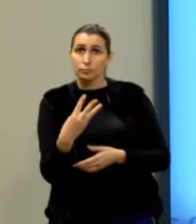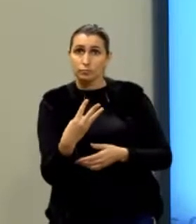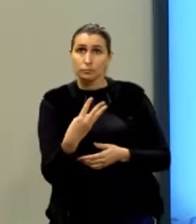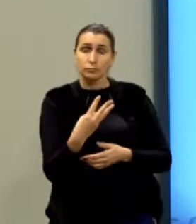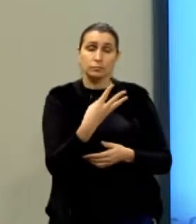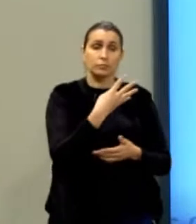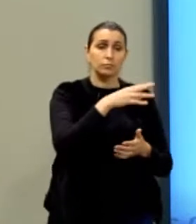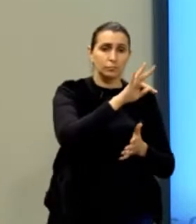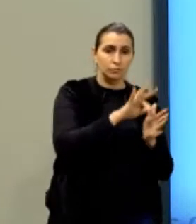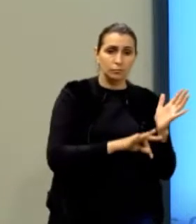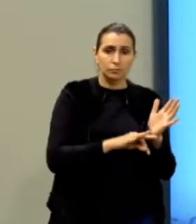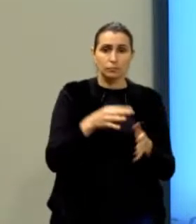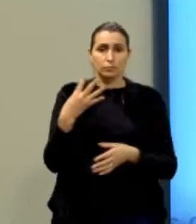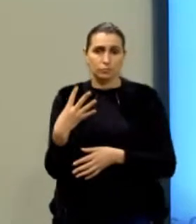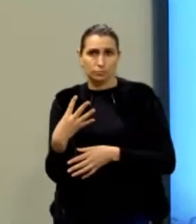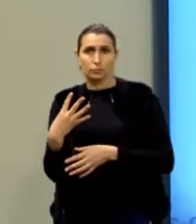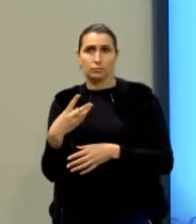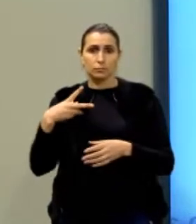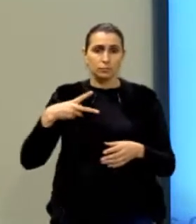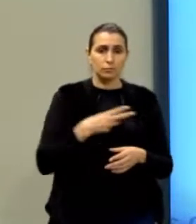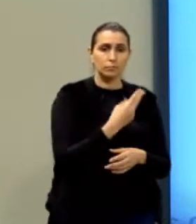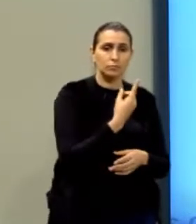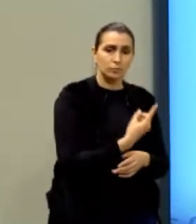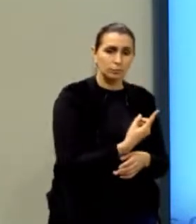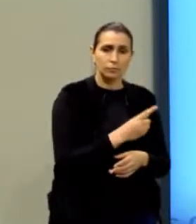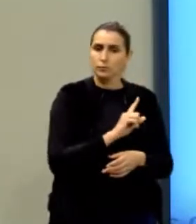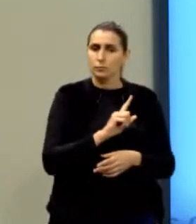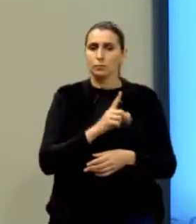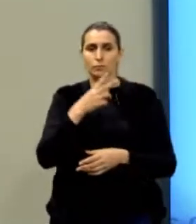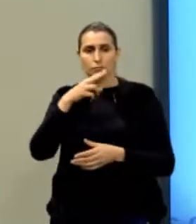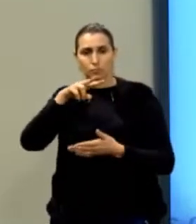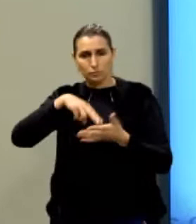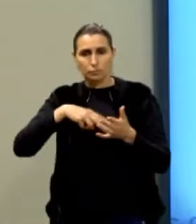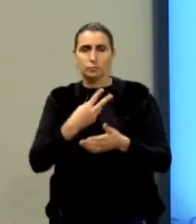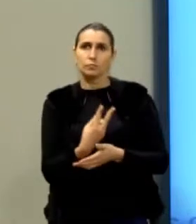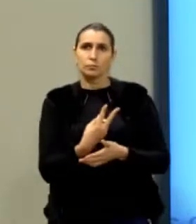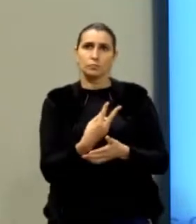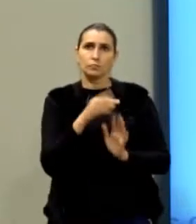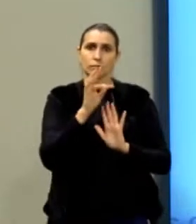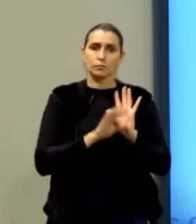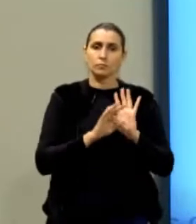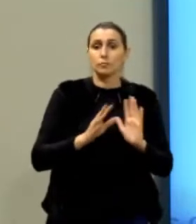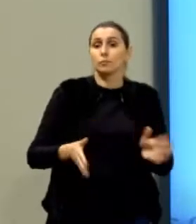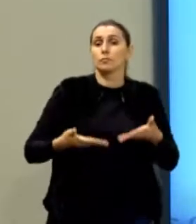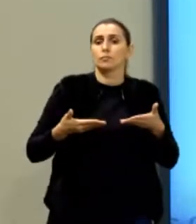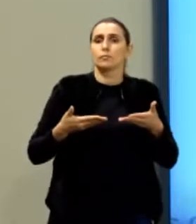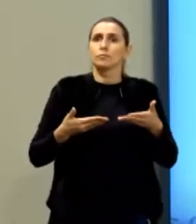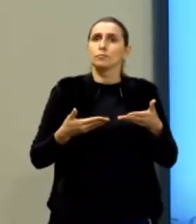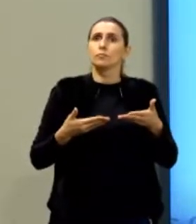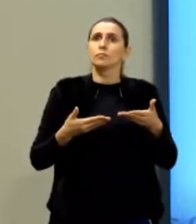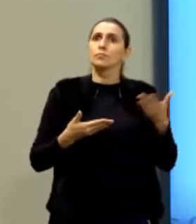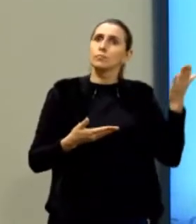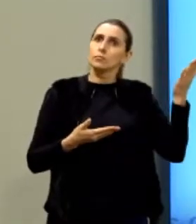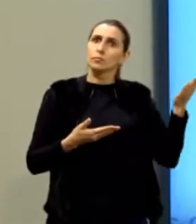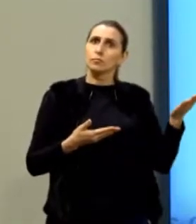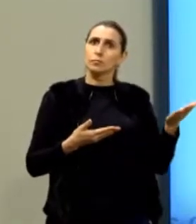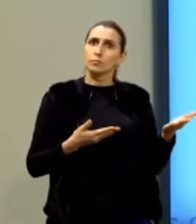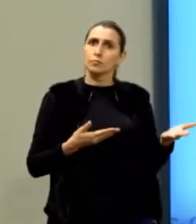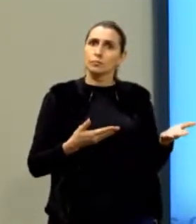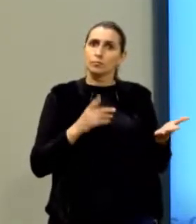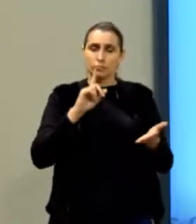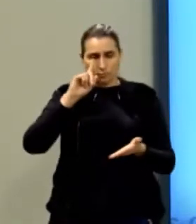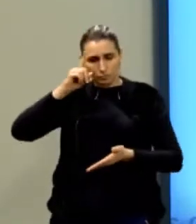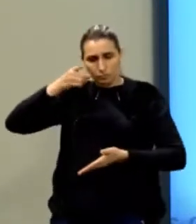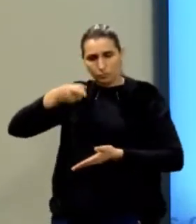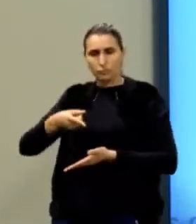texto 4, tá? Eu cortei o texto 1 e não vou ler o texto 2. Isso aqui são os textos motivadores. E aqui está o comando da